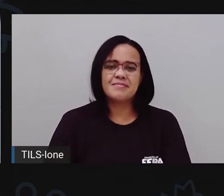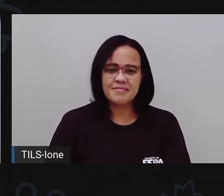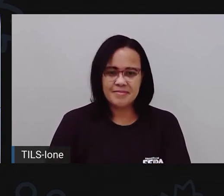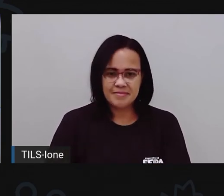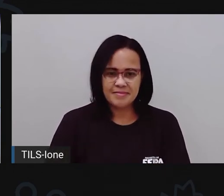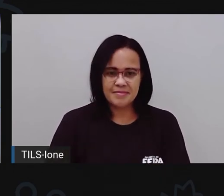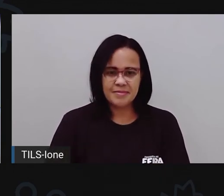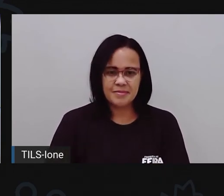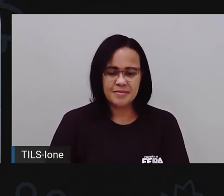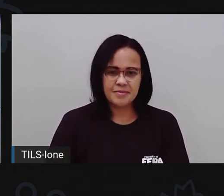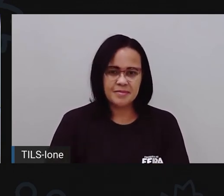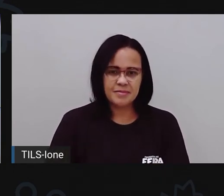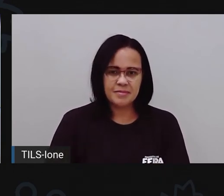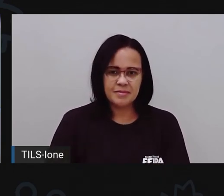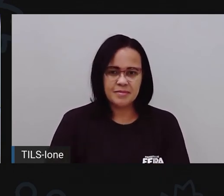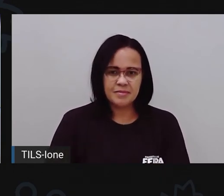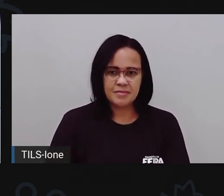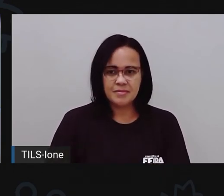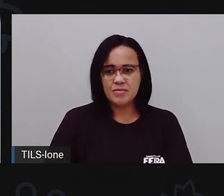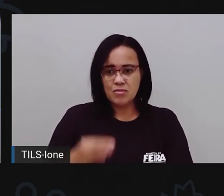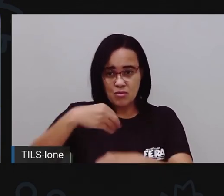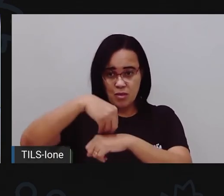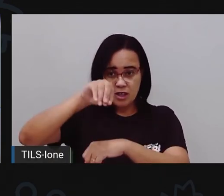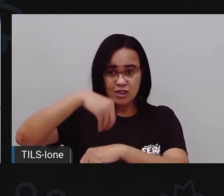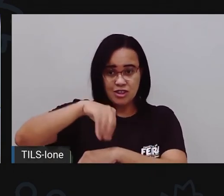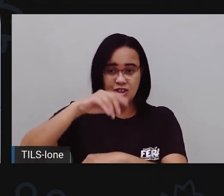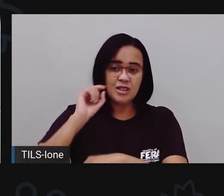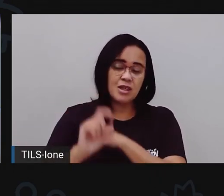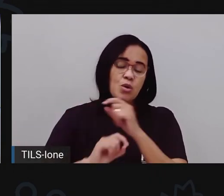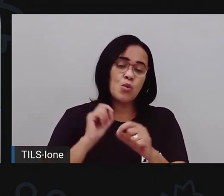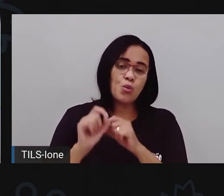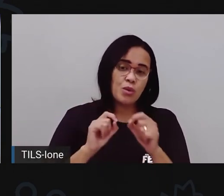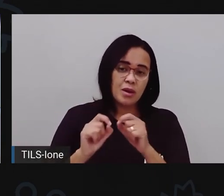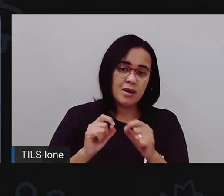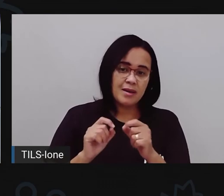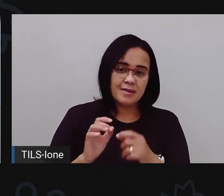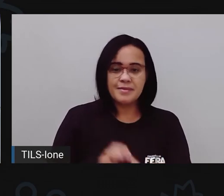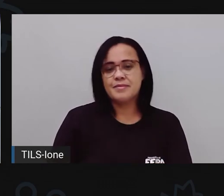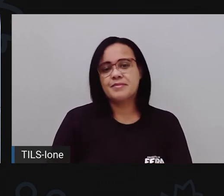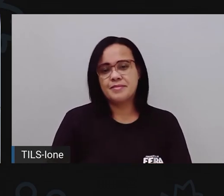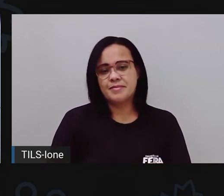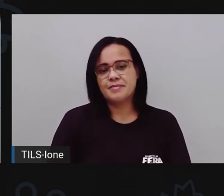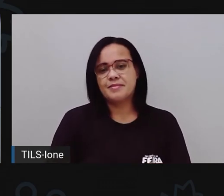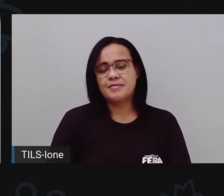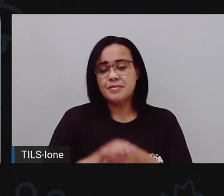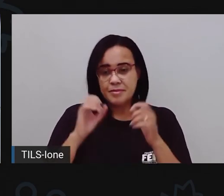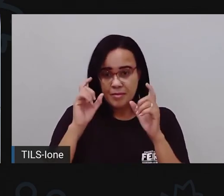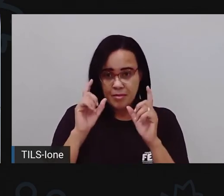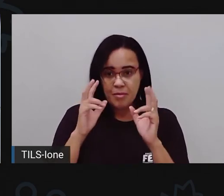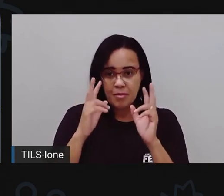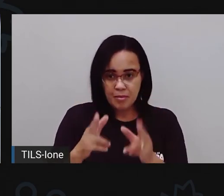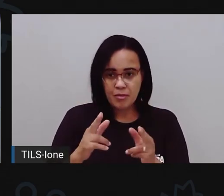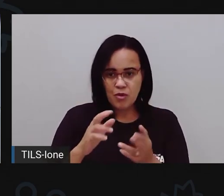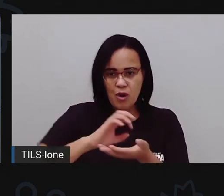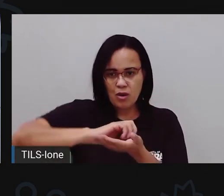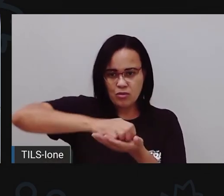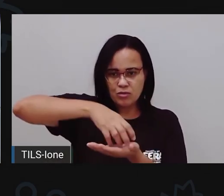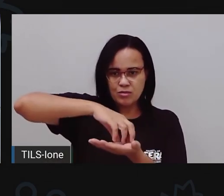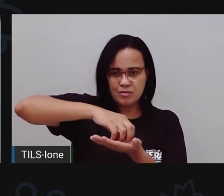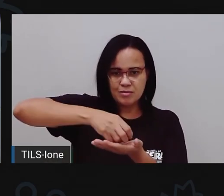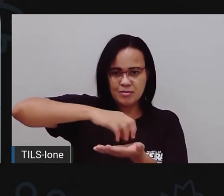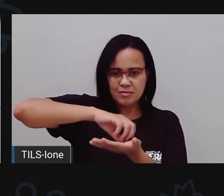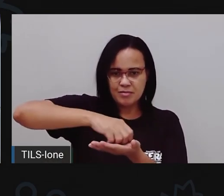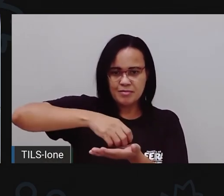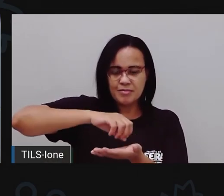sua massinha. Ó. Uma dica que a Pro vai dar para você fazer o passarinho. Você faz uma coxinha. Ó. A coxinha.